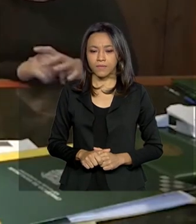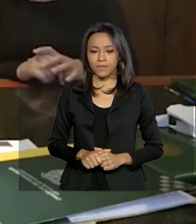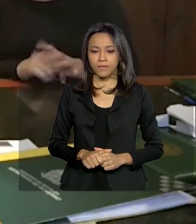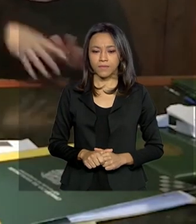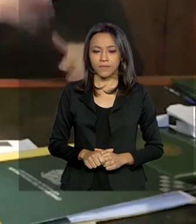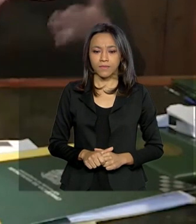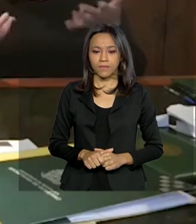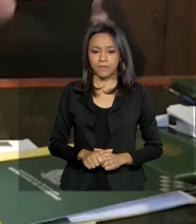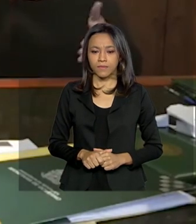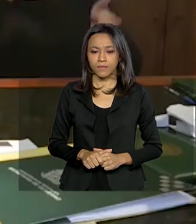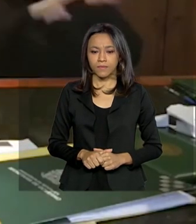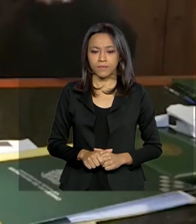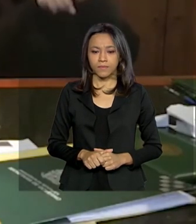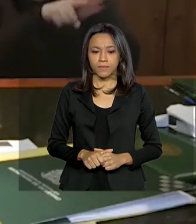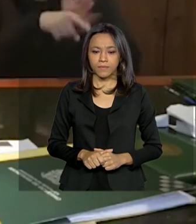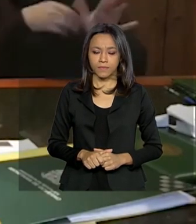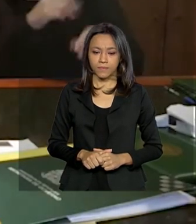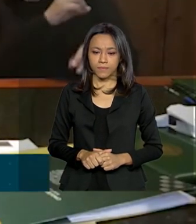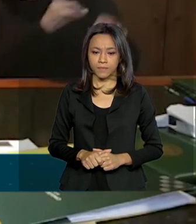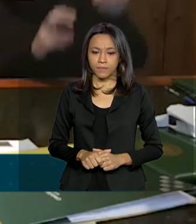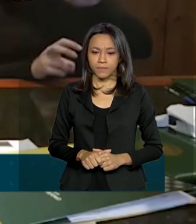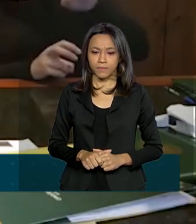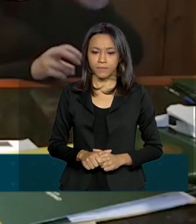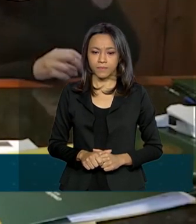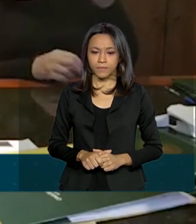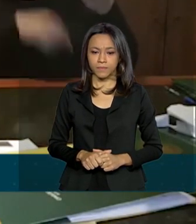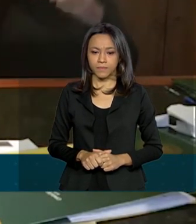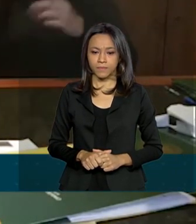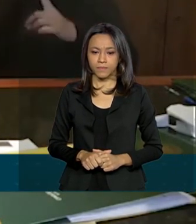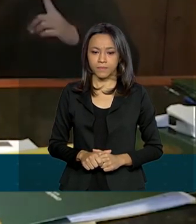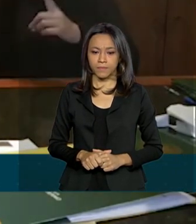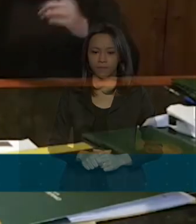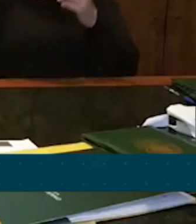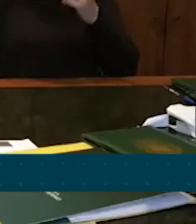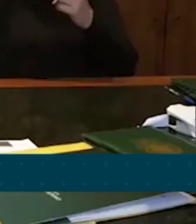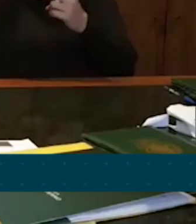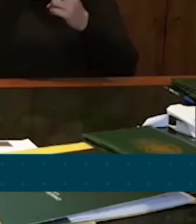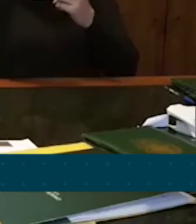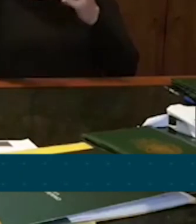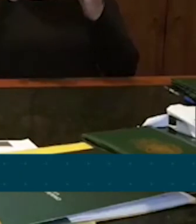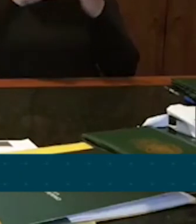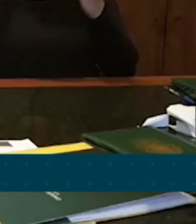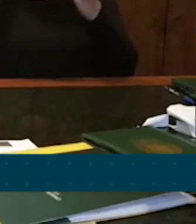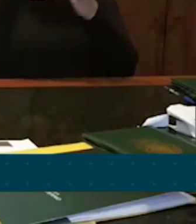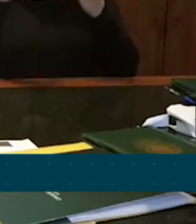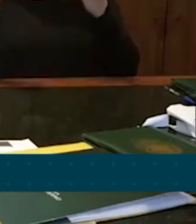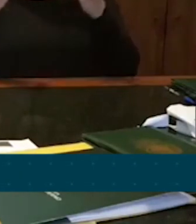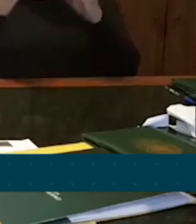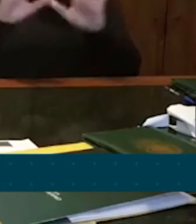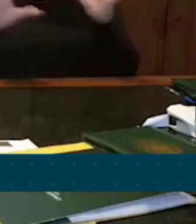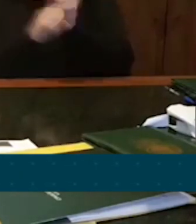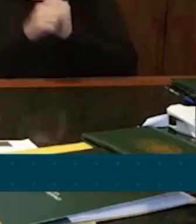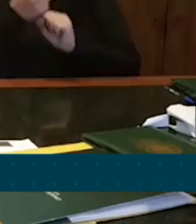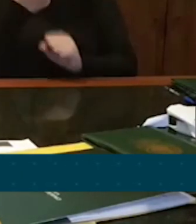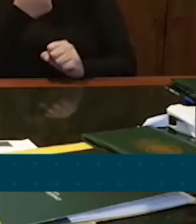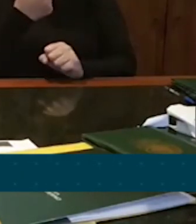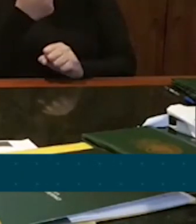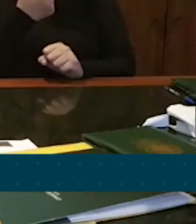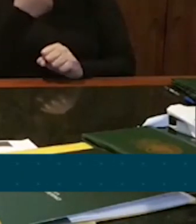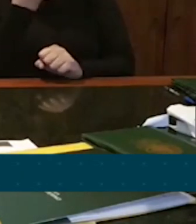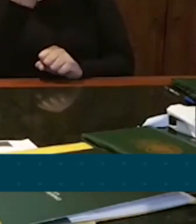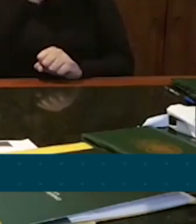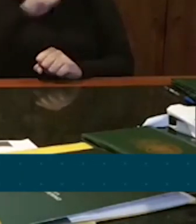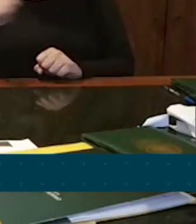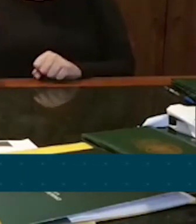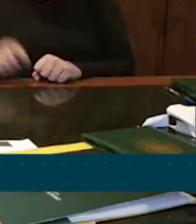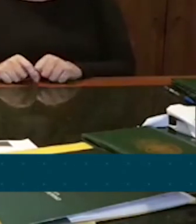Deve ser, estamos estudando, 500, 400 e 300 reais que vão perfazer, então, em dois meses. É uma ideia muito boa, presidente,